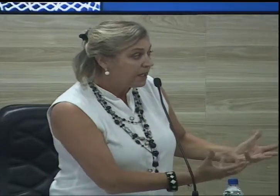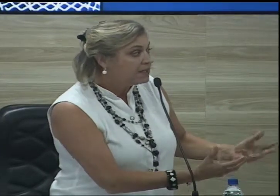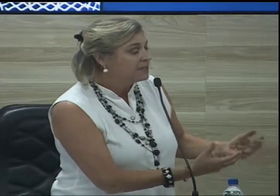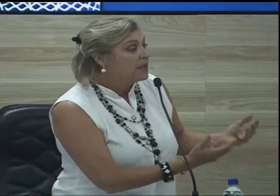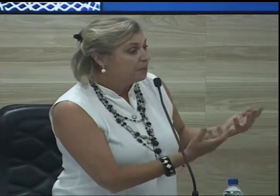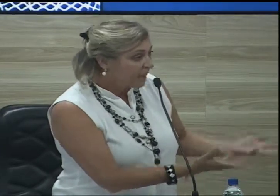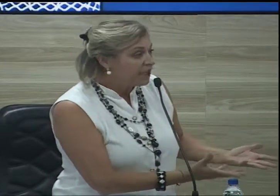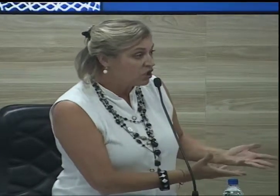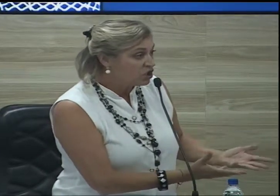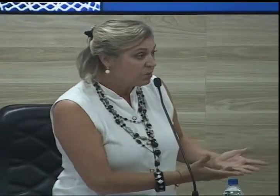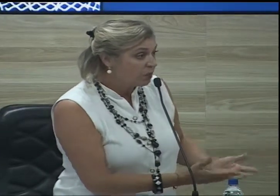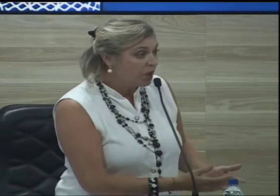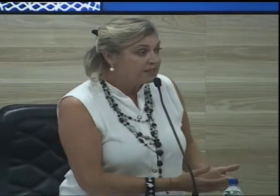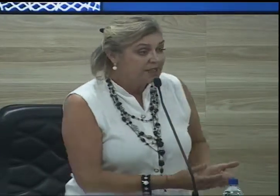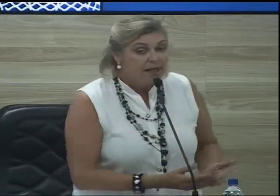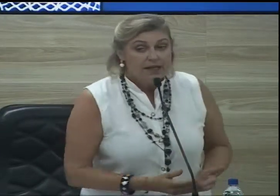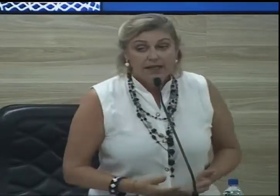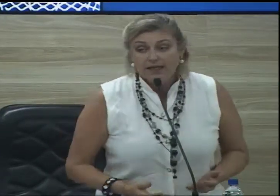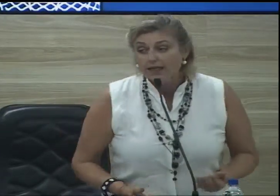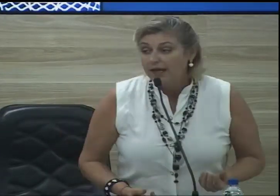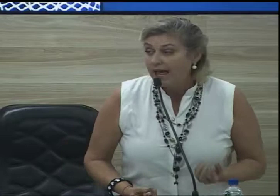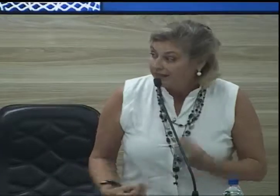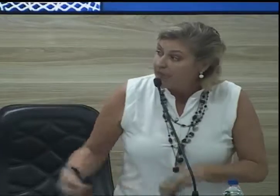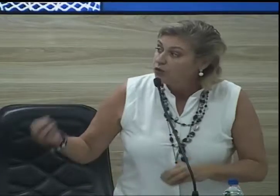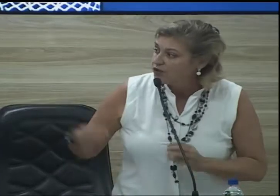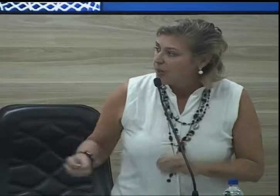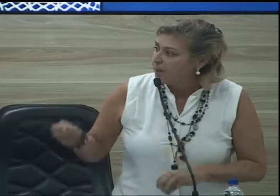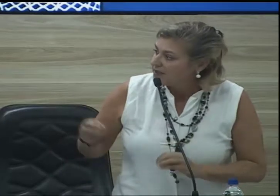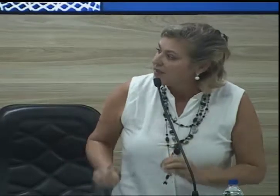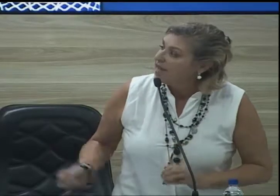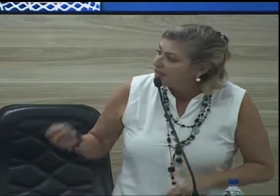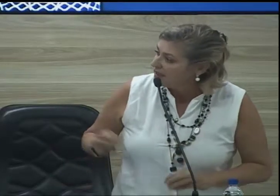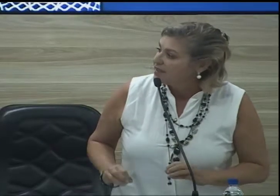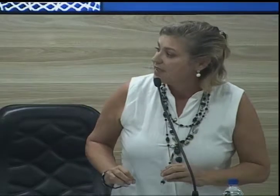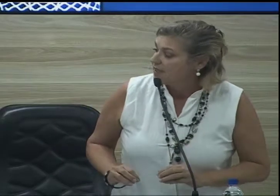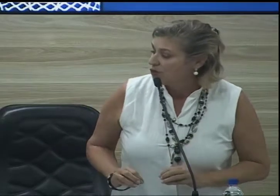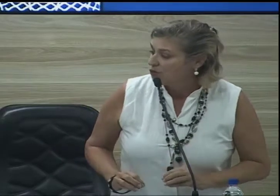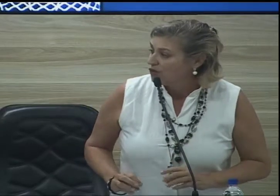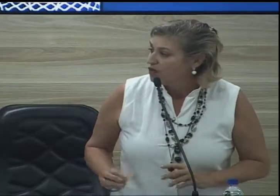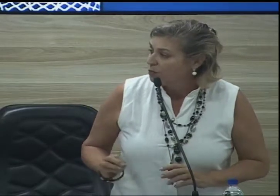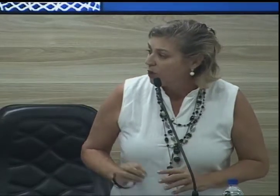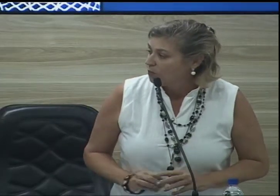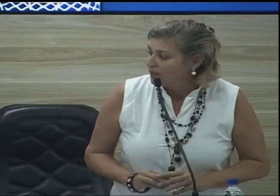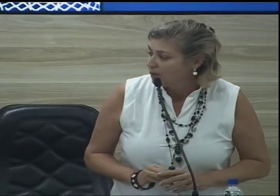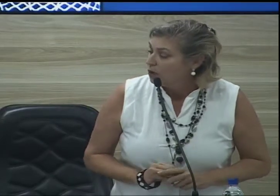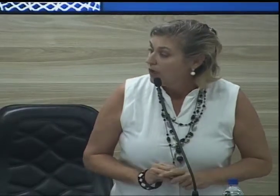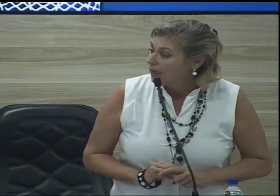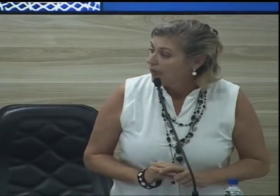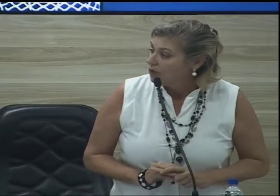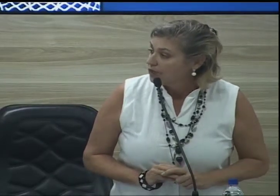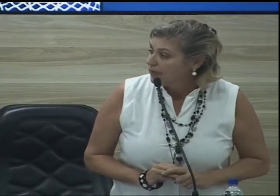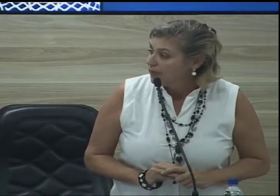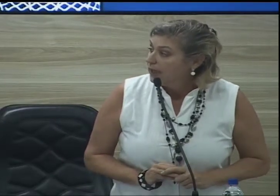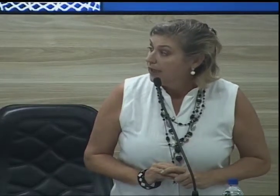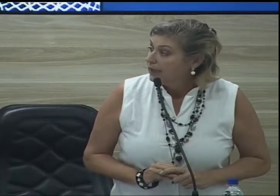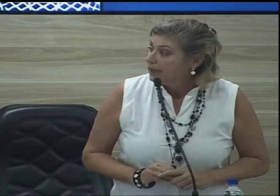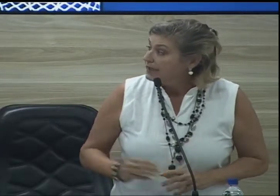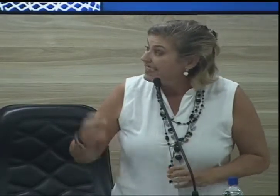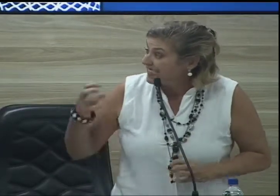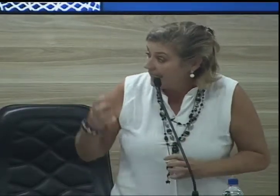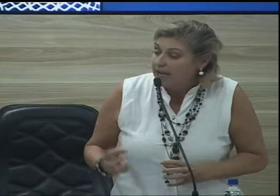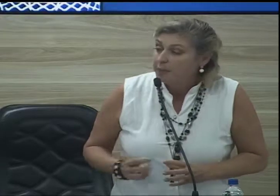preementes para que a gente possa até nos capacitar nesses assuntos e uma comissão creio ser